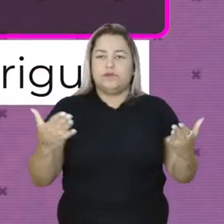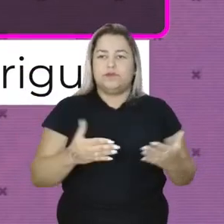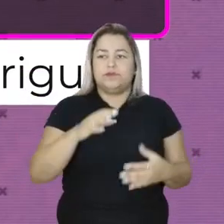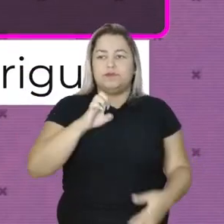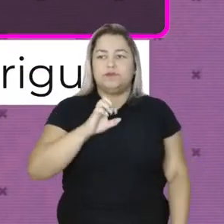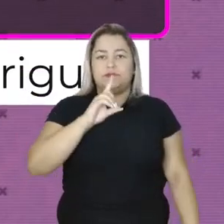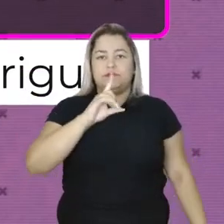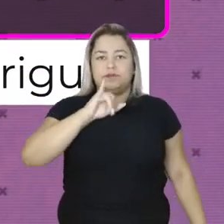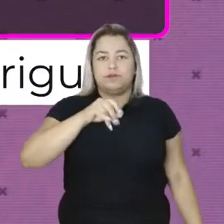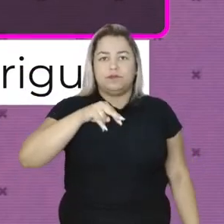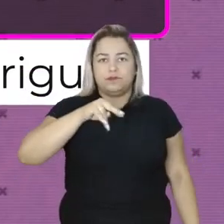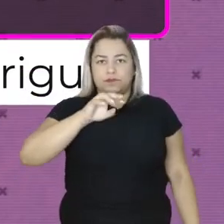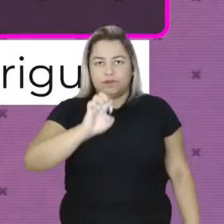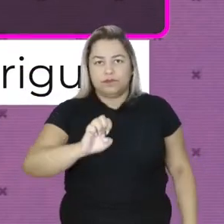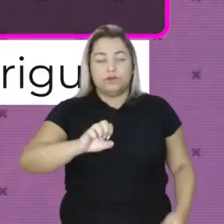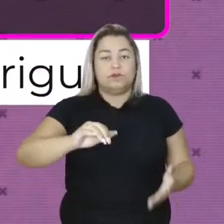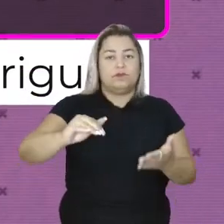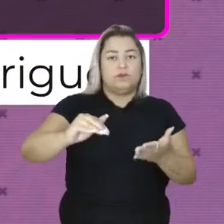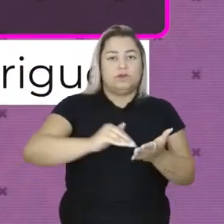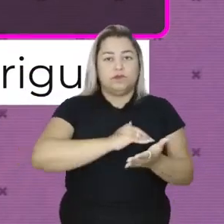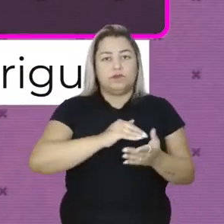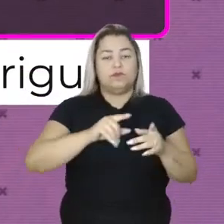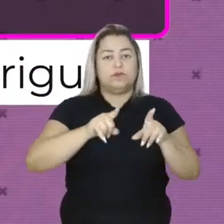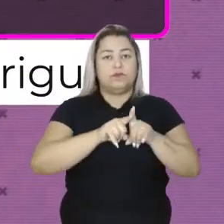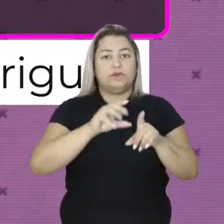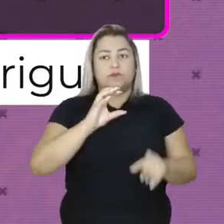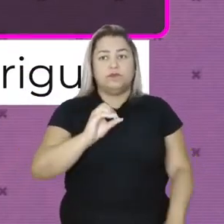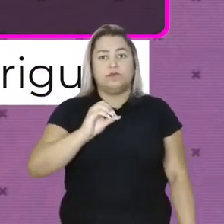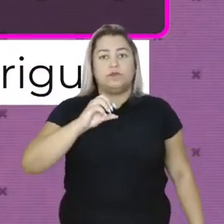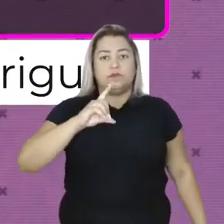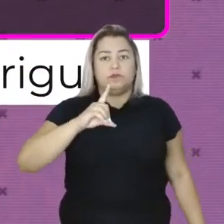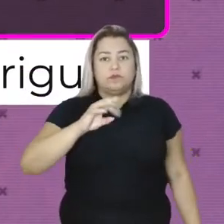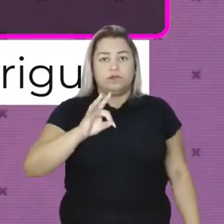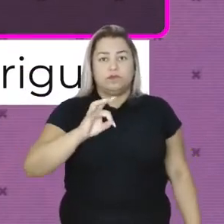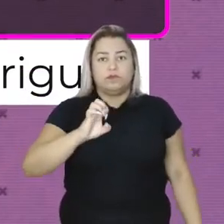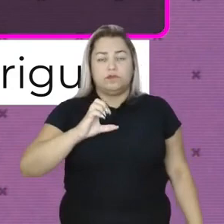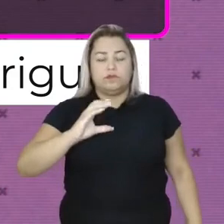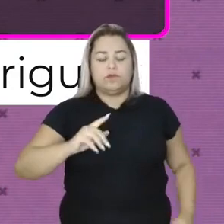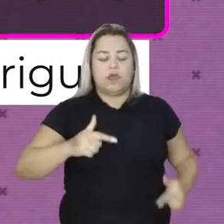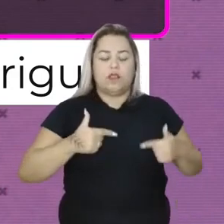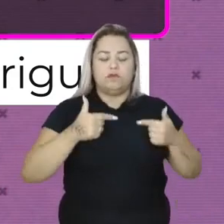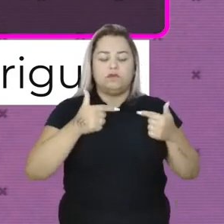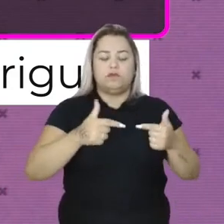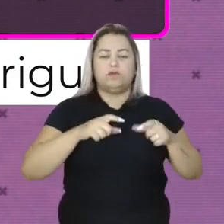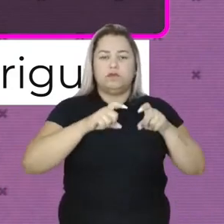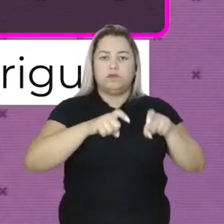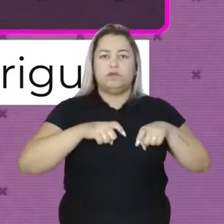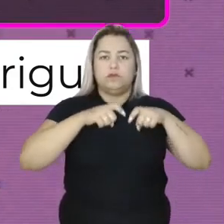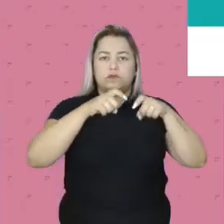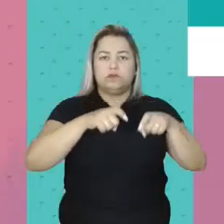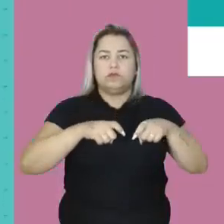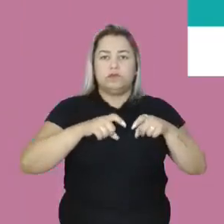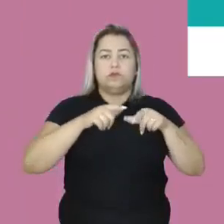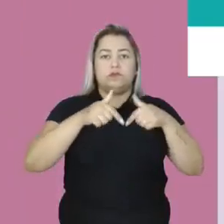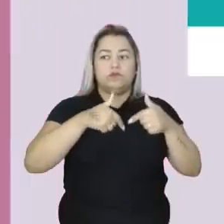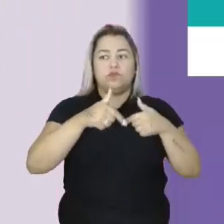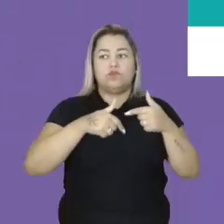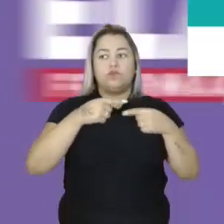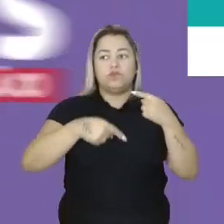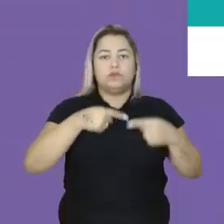Rodrigues Da Secretaria de Políticas Sociais Da CONTAG Fala sobre a luta Das trabalhadoras rurais Por políticas públicas